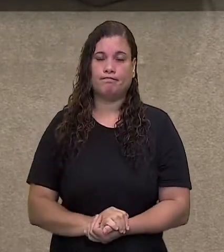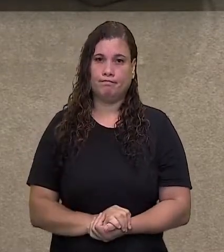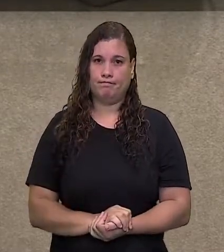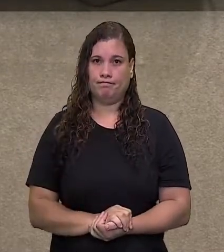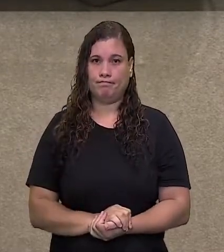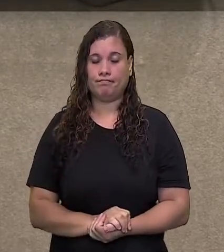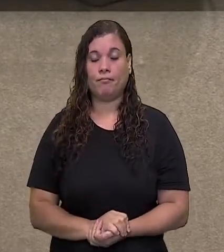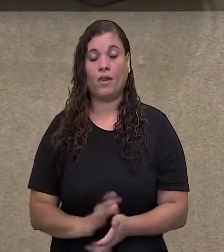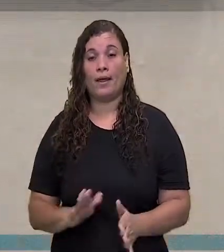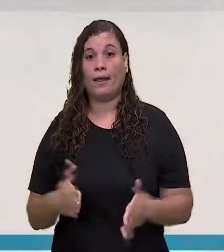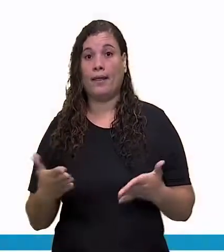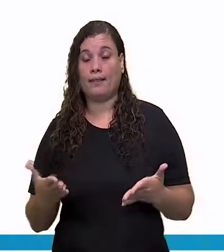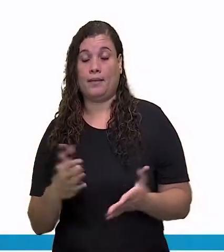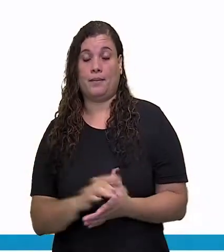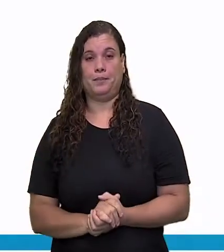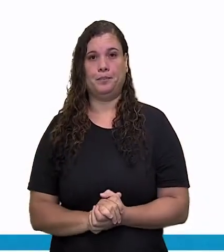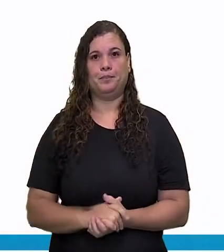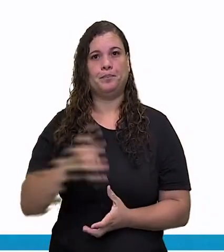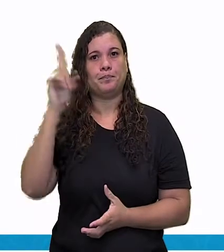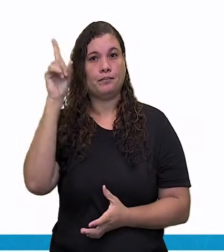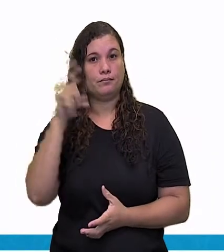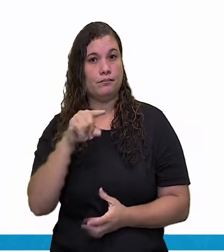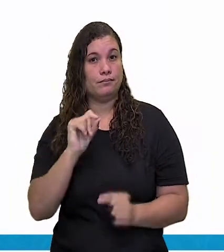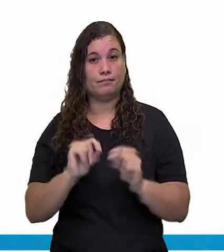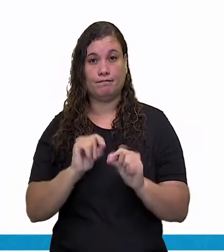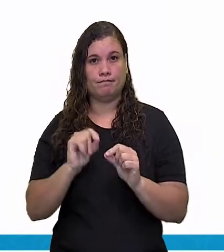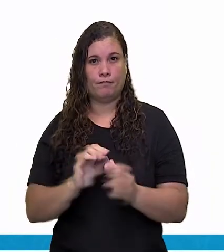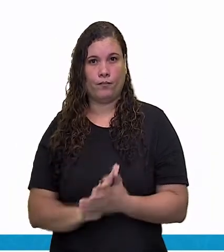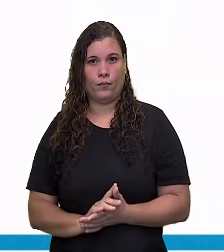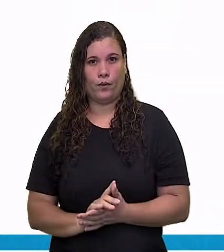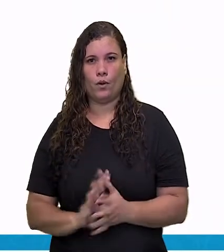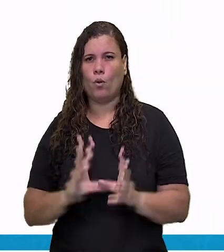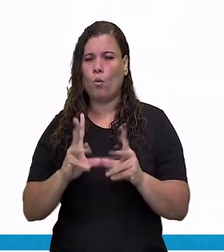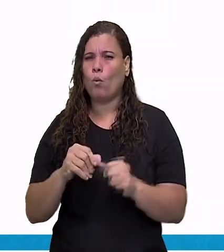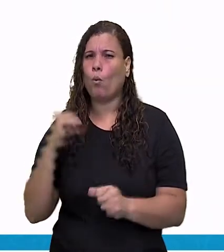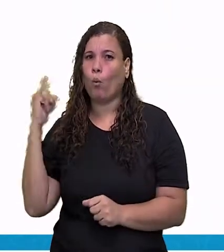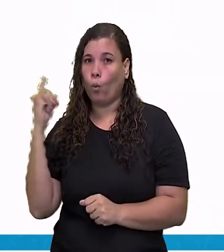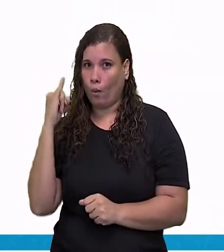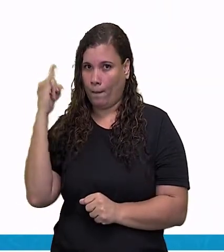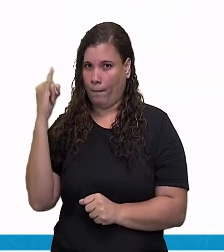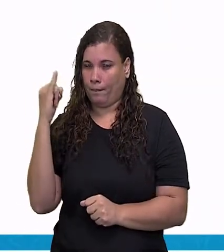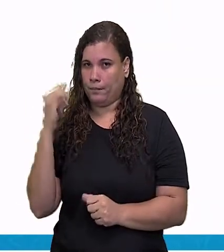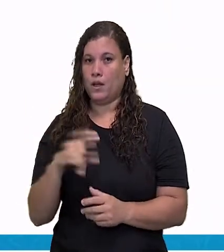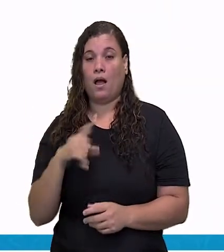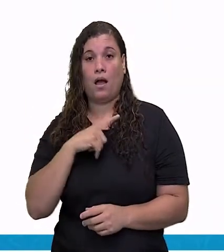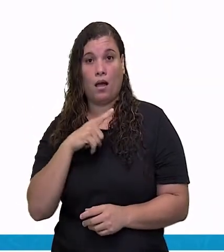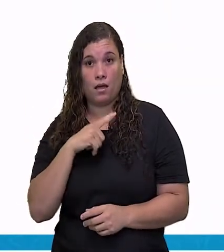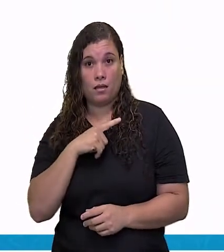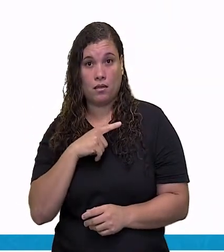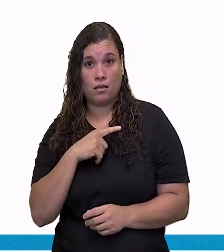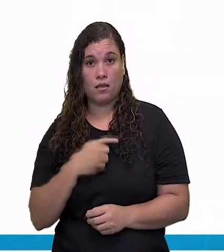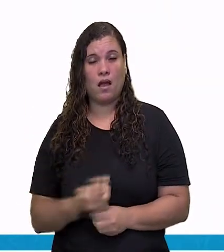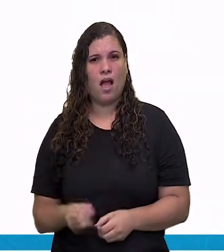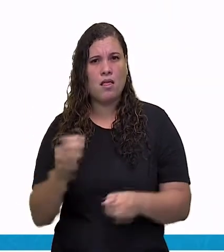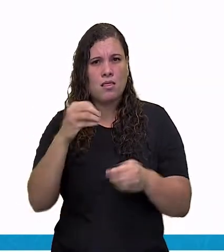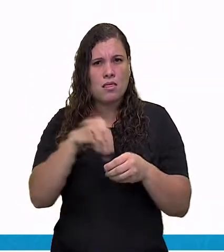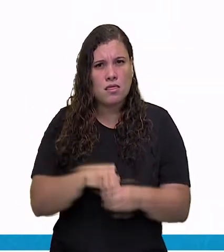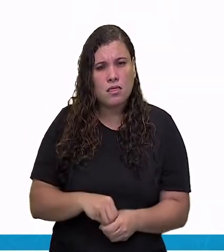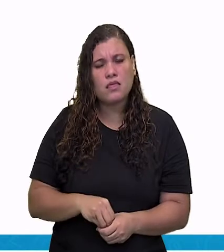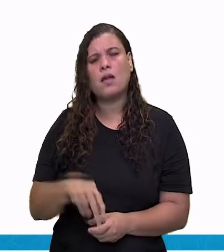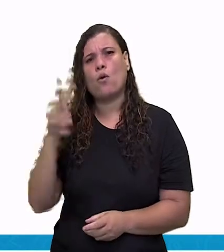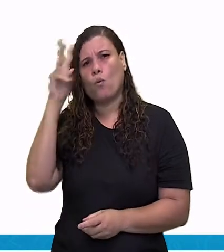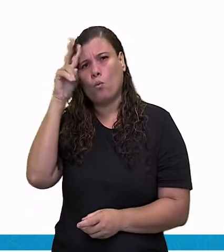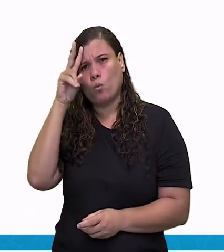O patrimônio histórico, eles são bens materiais ou naturais que fazem parte da história de uma